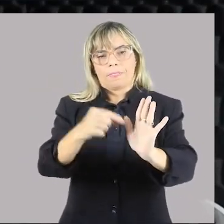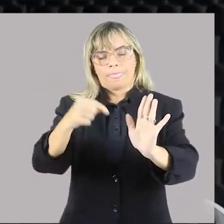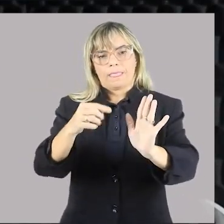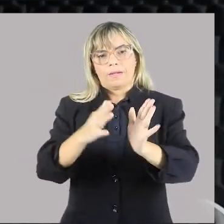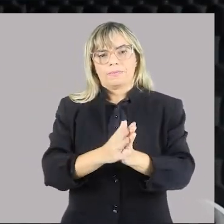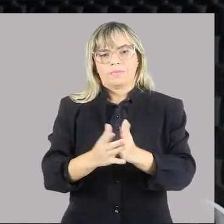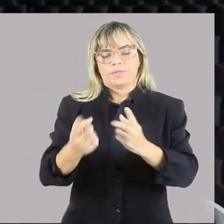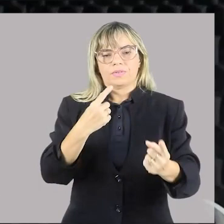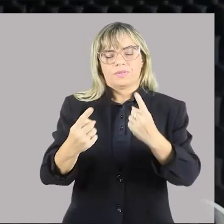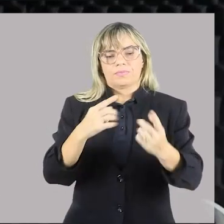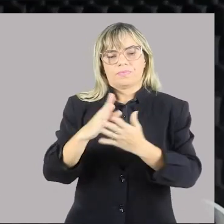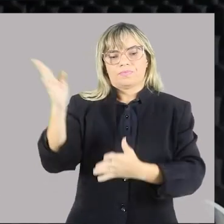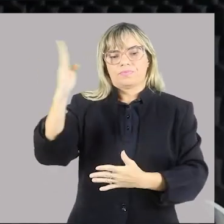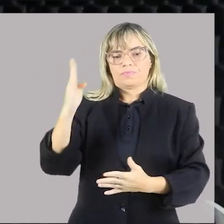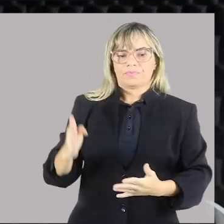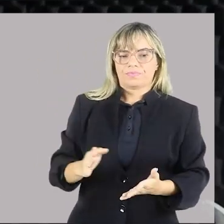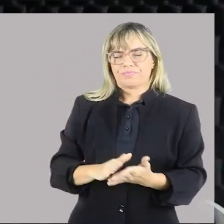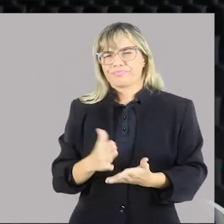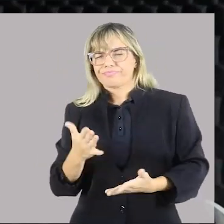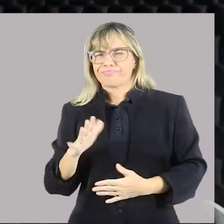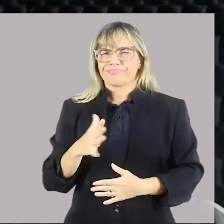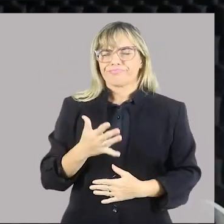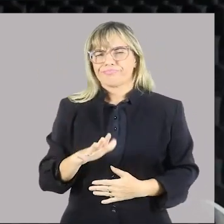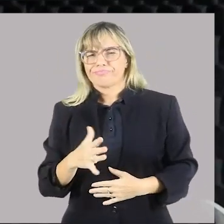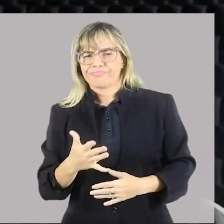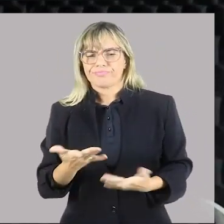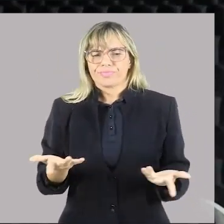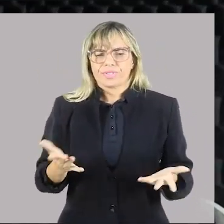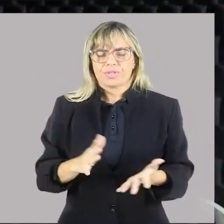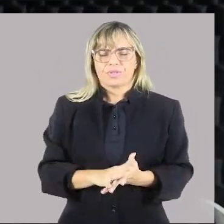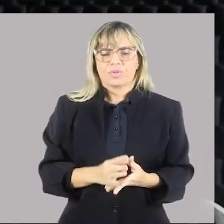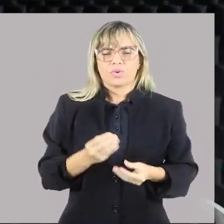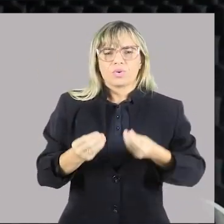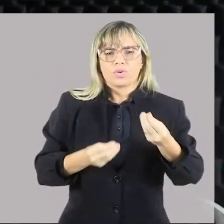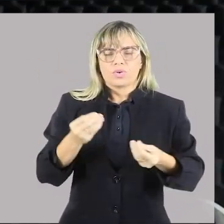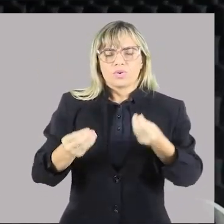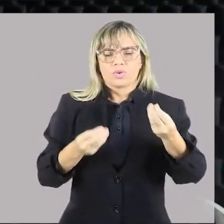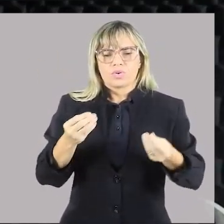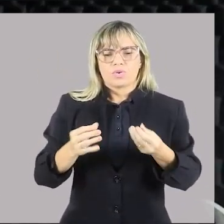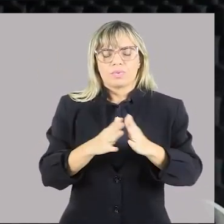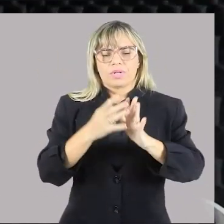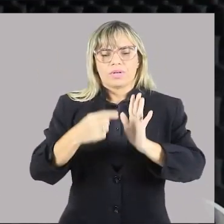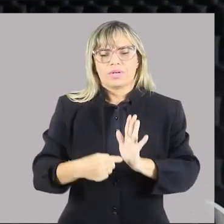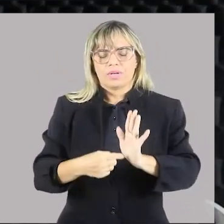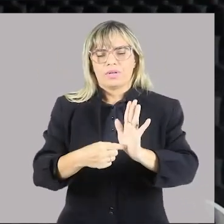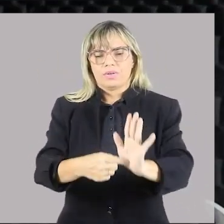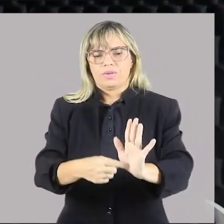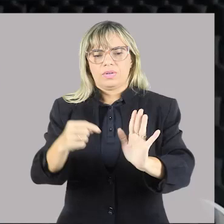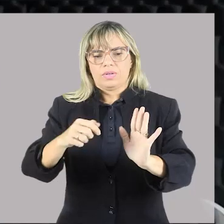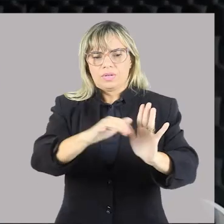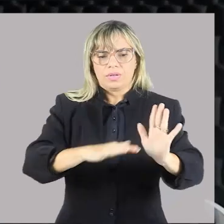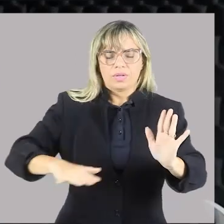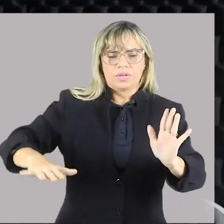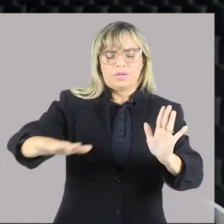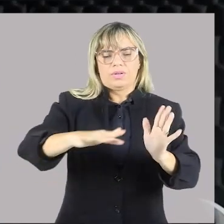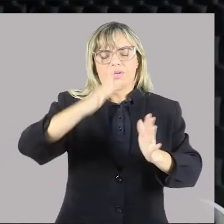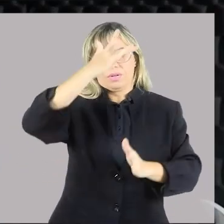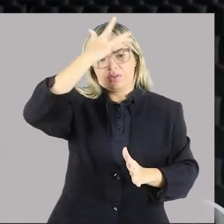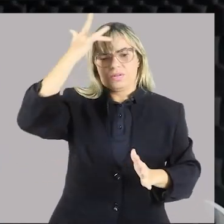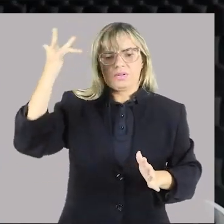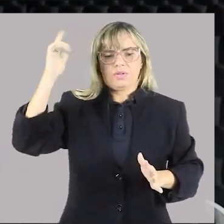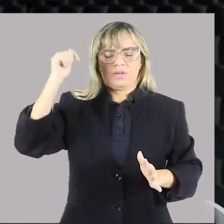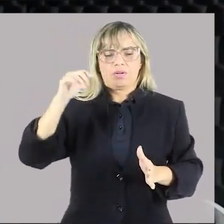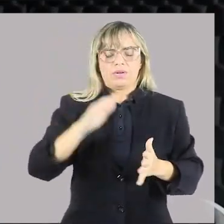retratou de uma maneira que a gente ficou com dúvida, porque o ambiente onde as pessoas acabam